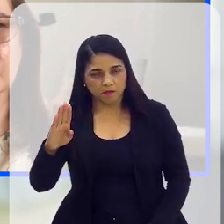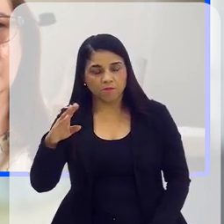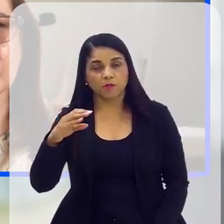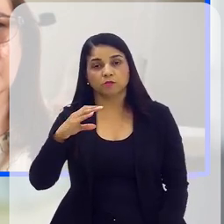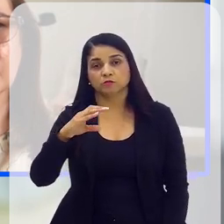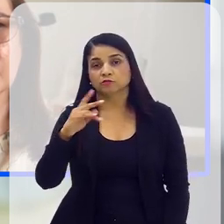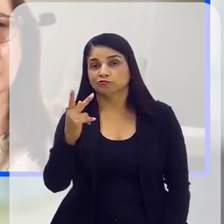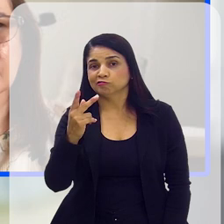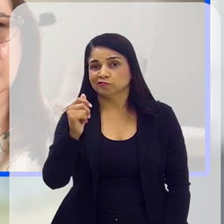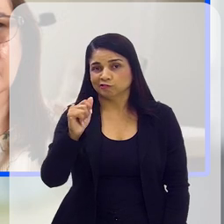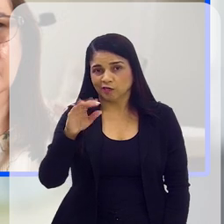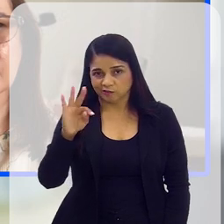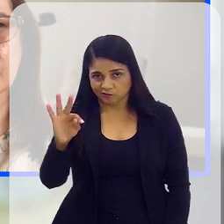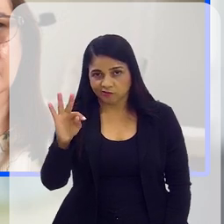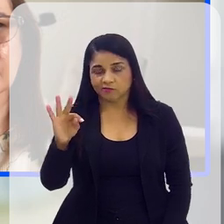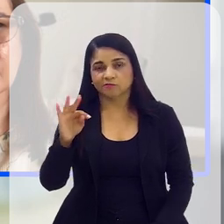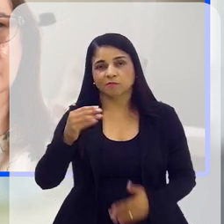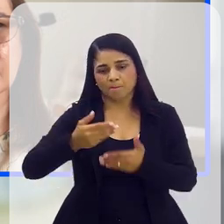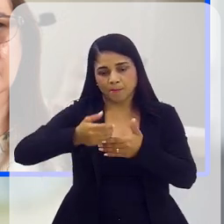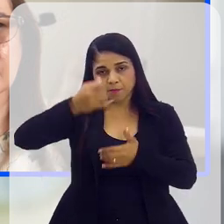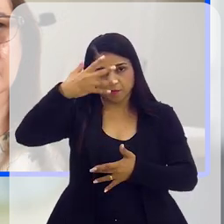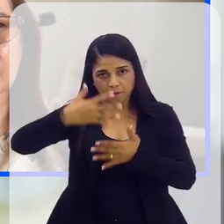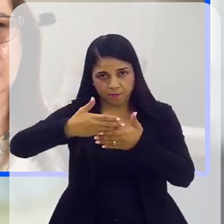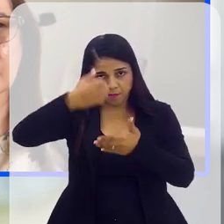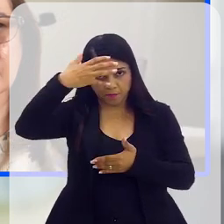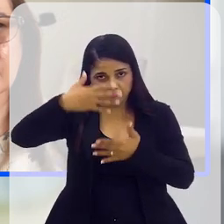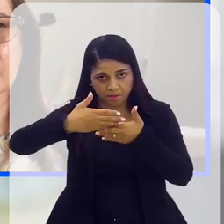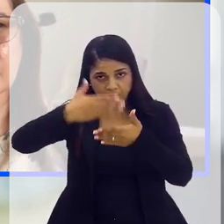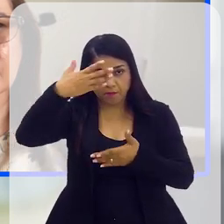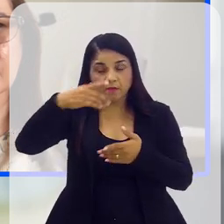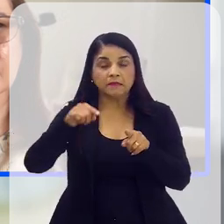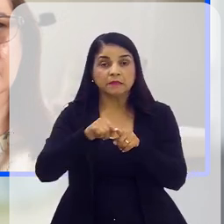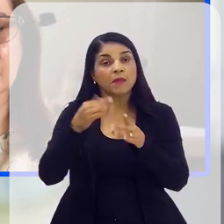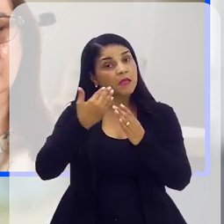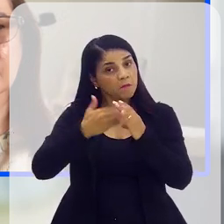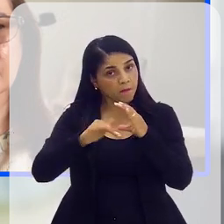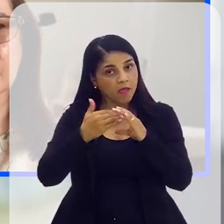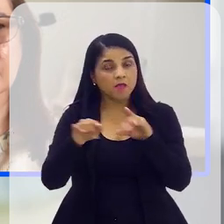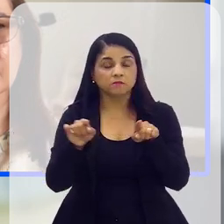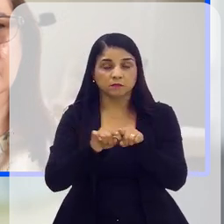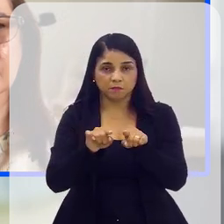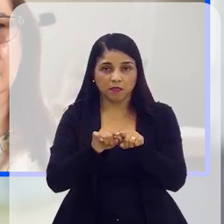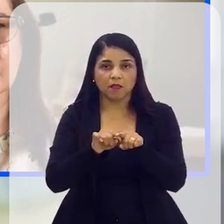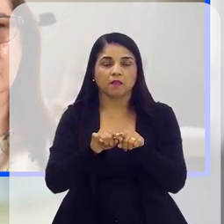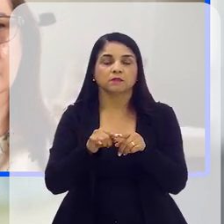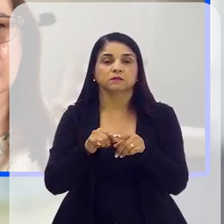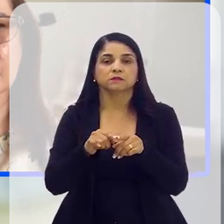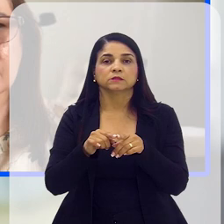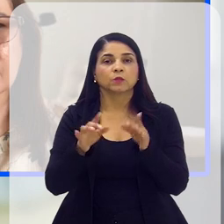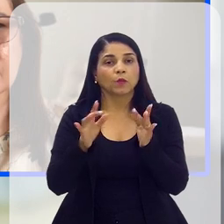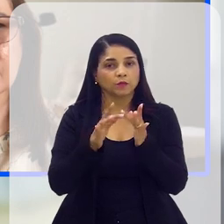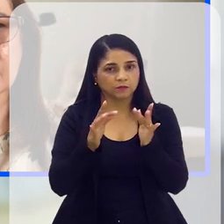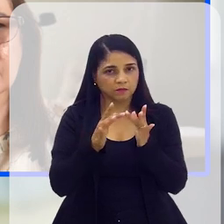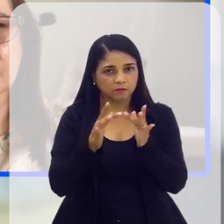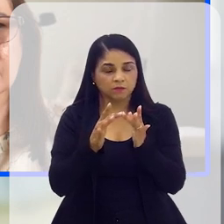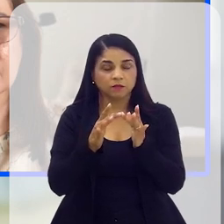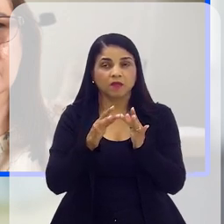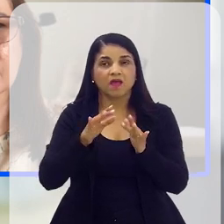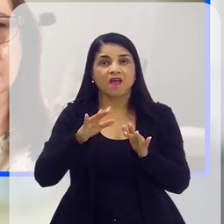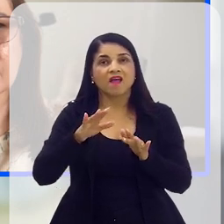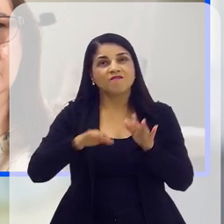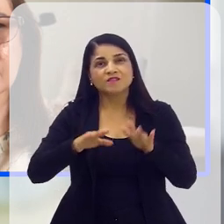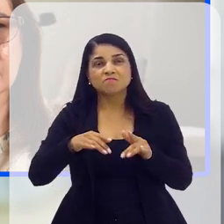deve ser um número de WhatsApp, acredito, e e-mail também. Às vezes a pessoa não chega ao ponto de